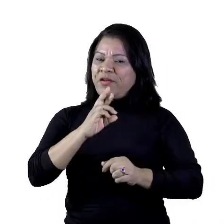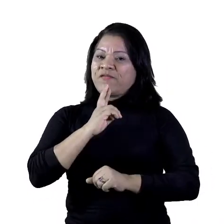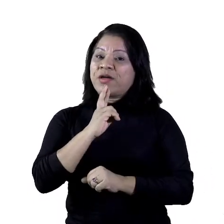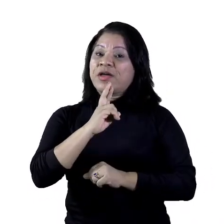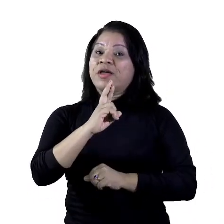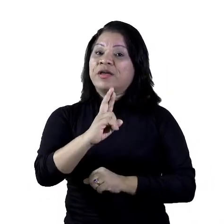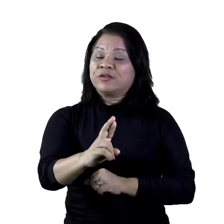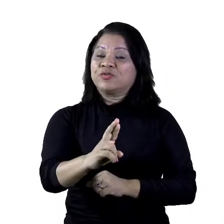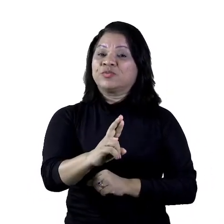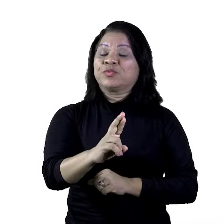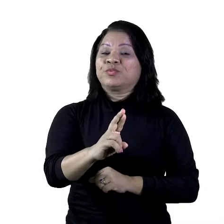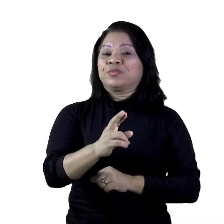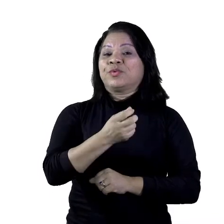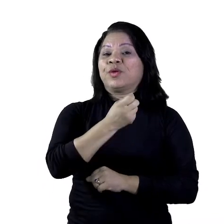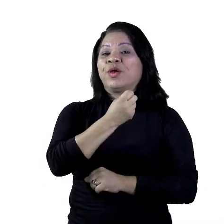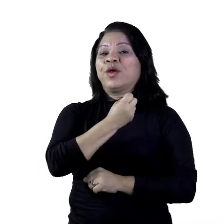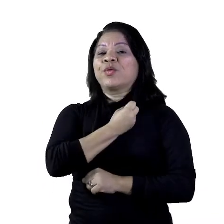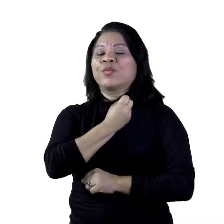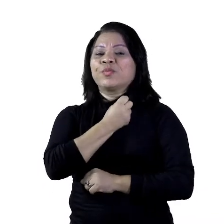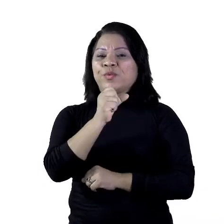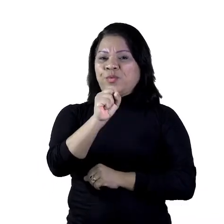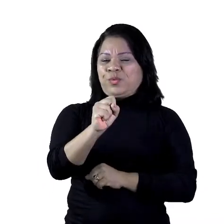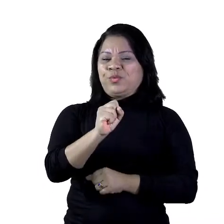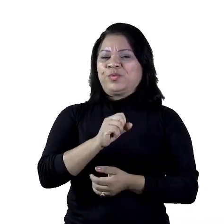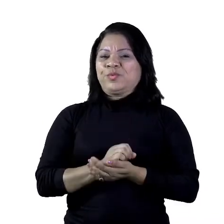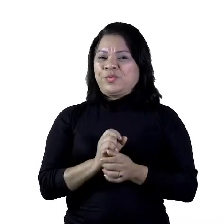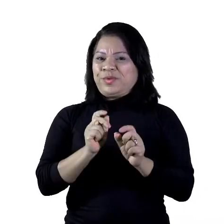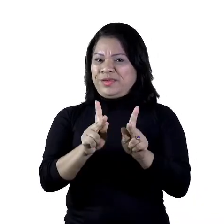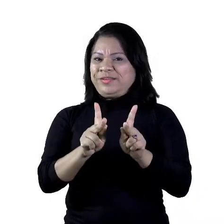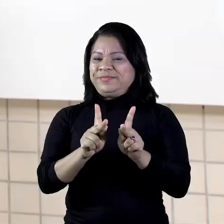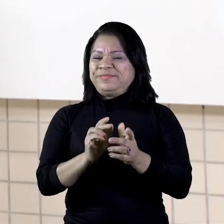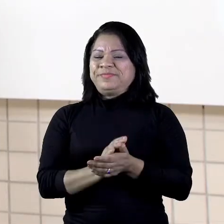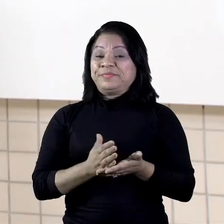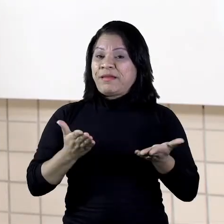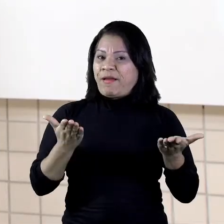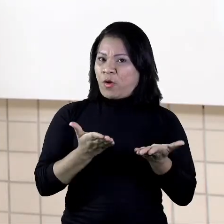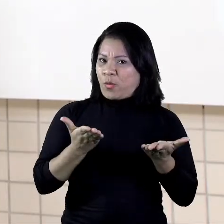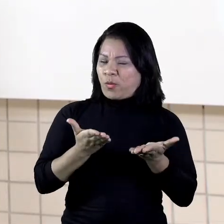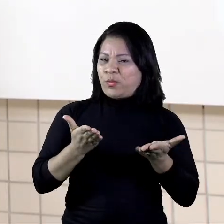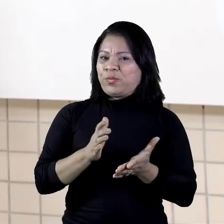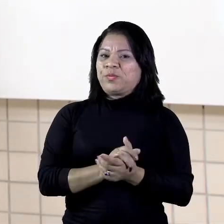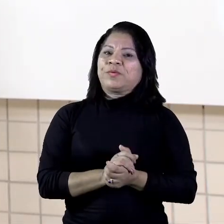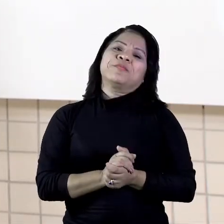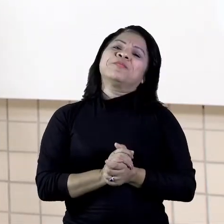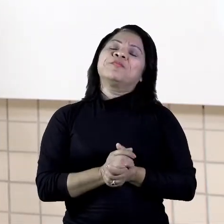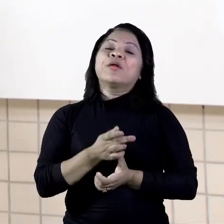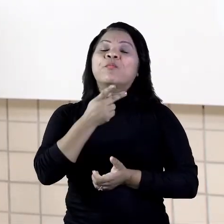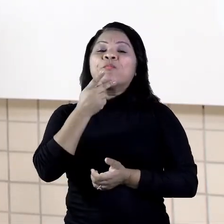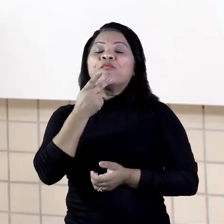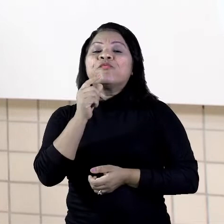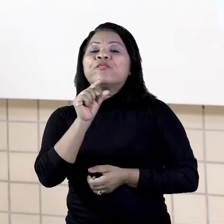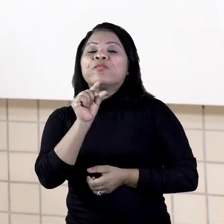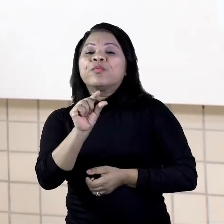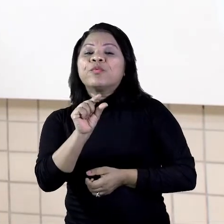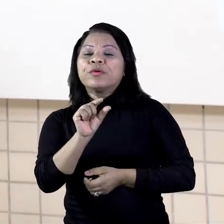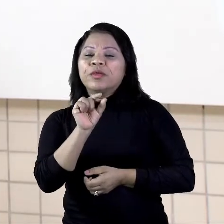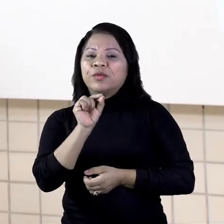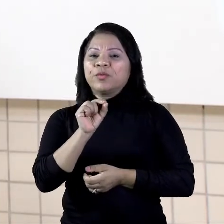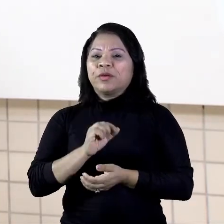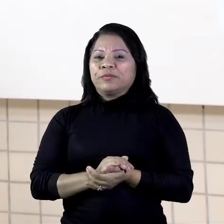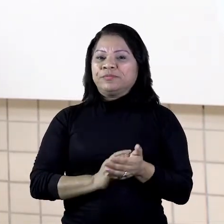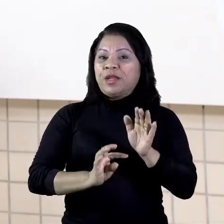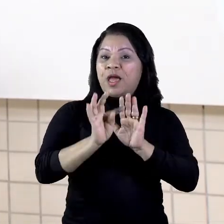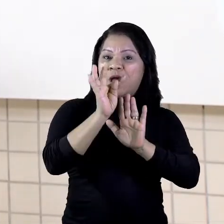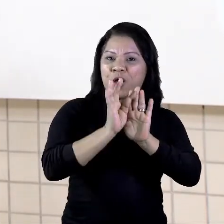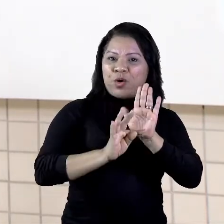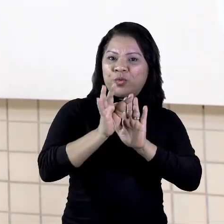número 8. Ok? Vamos agora falar um pouquinho sobre o texto